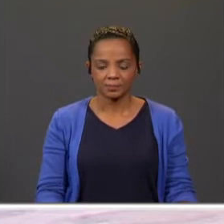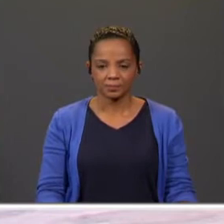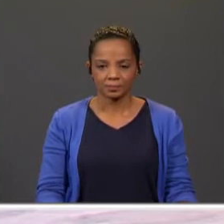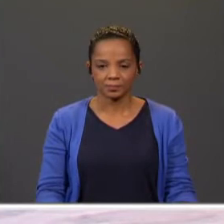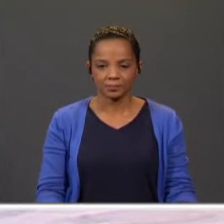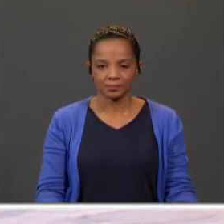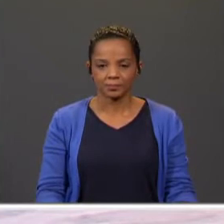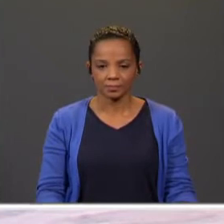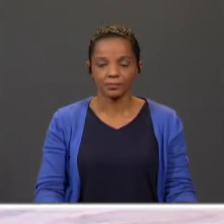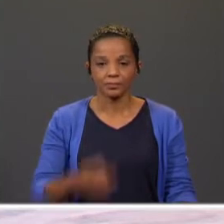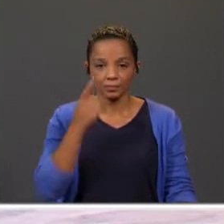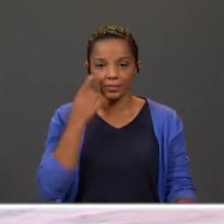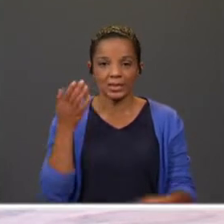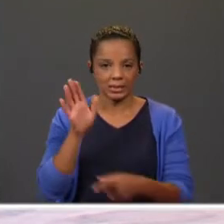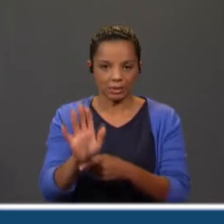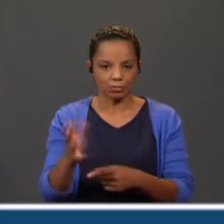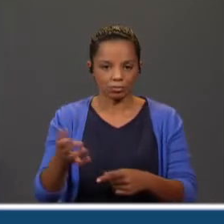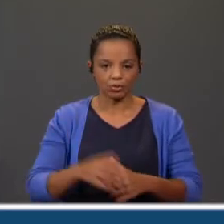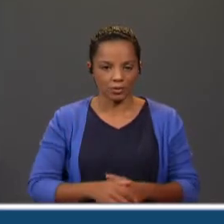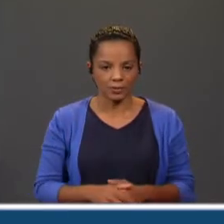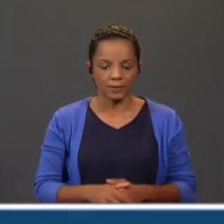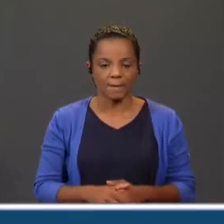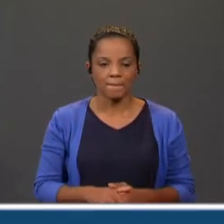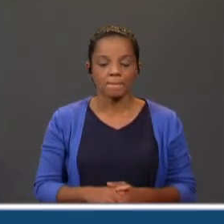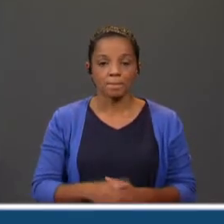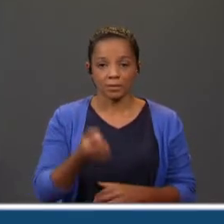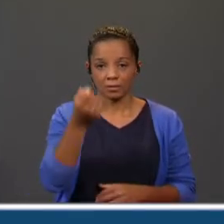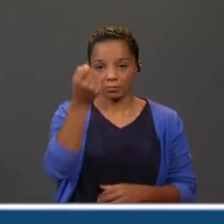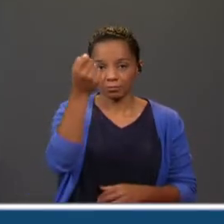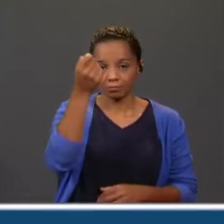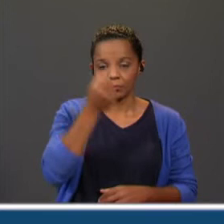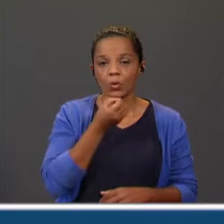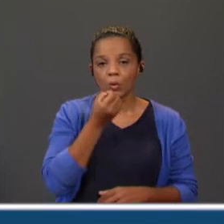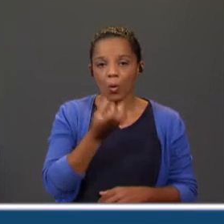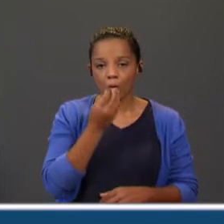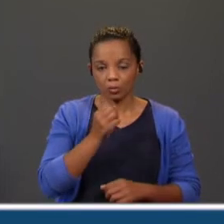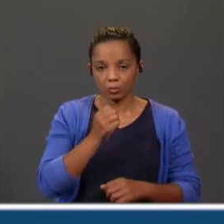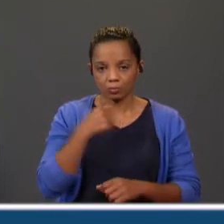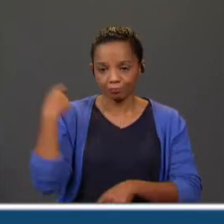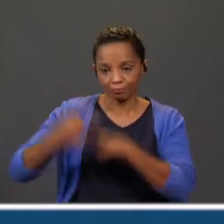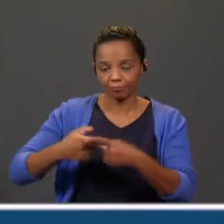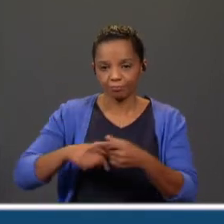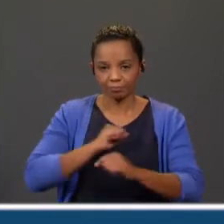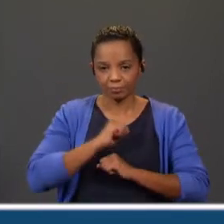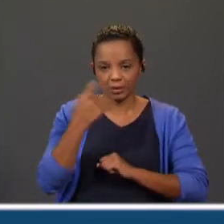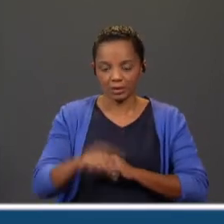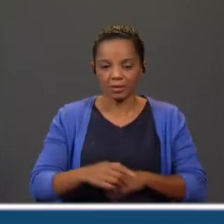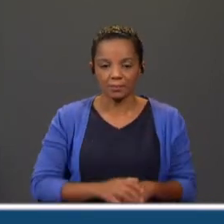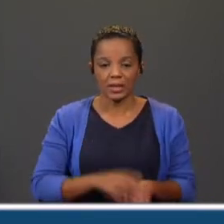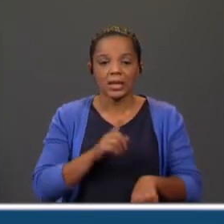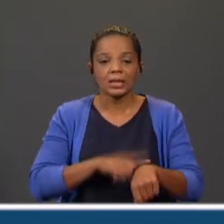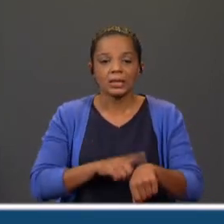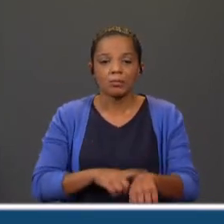Vamos ver, então, aqui os exemplos práticos. No nosso conto Calde de Pedra, temos, então, o tempo